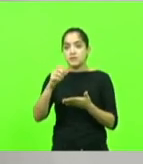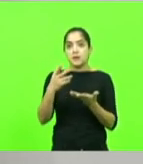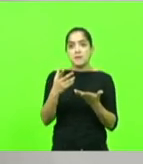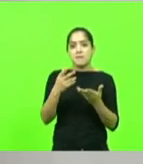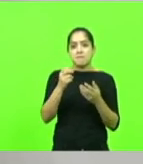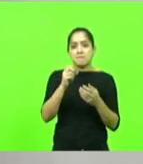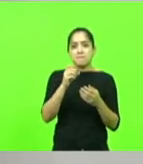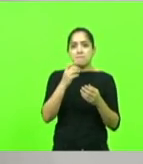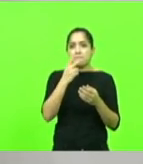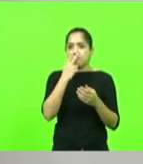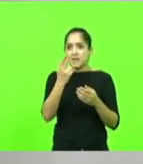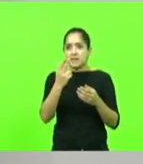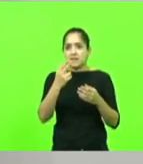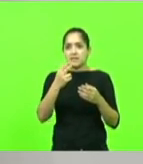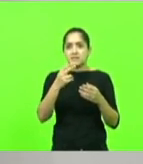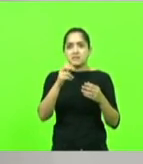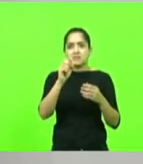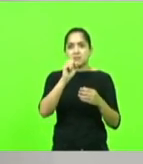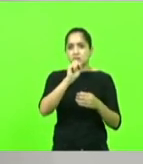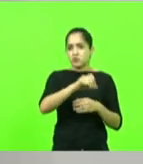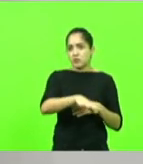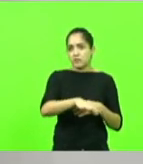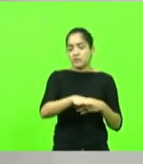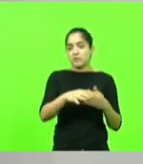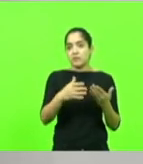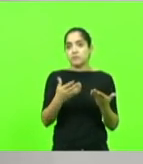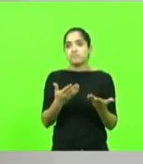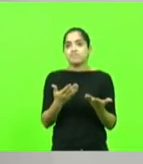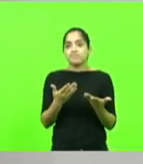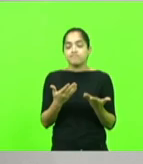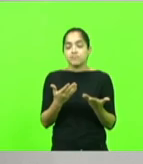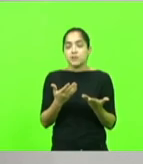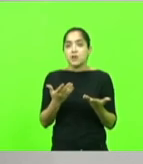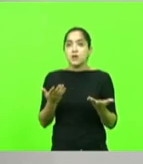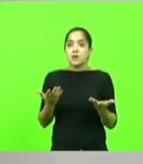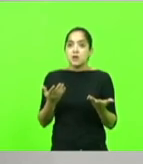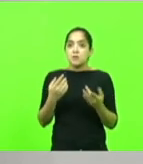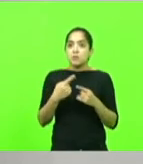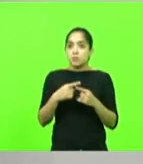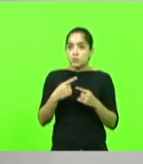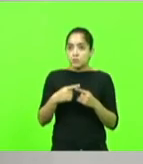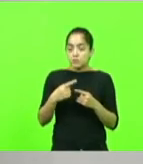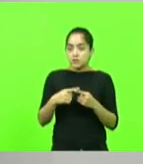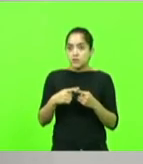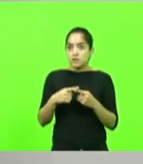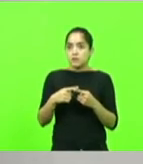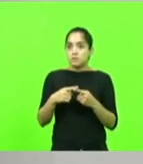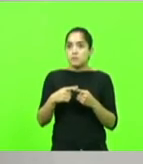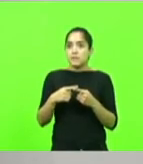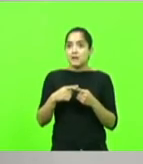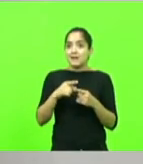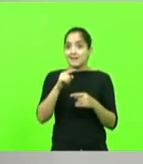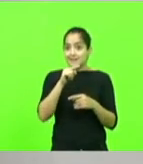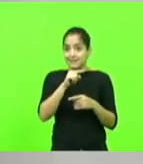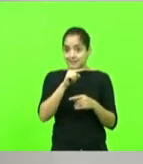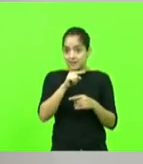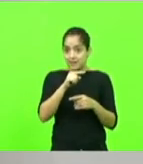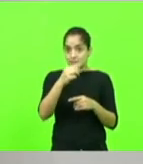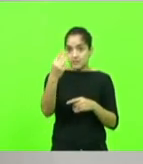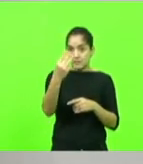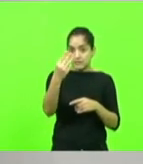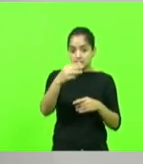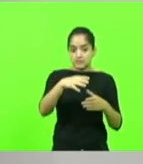joga no vaso e dá descarga, nunca mais vai ver na vida. Por que eu digo isso? Porque lá para a terceira região,